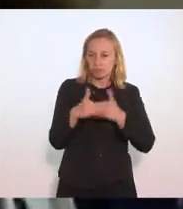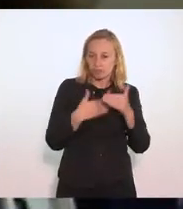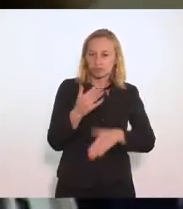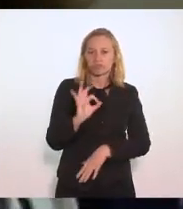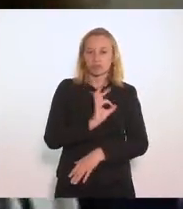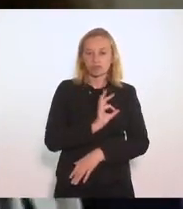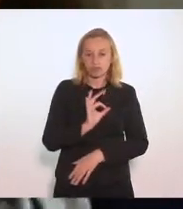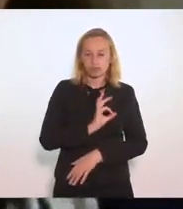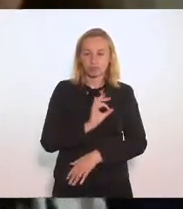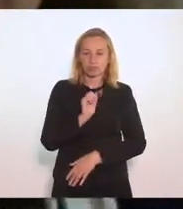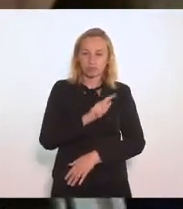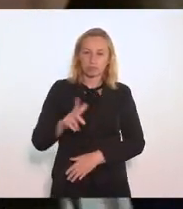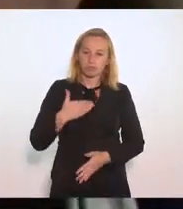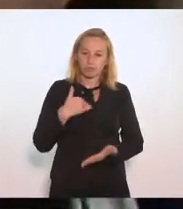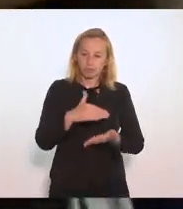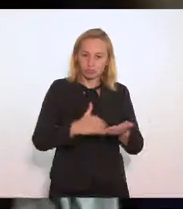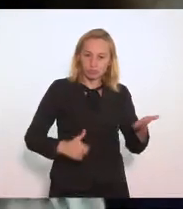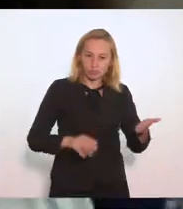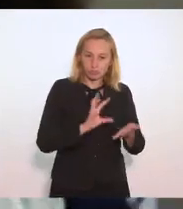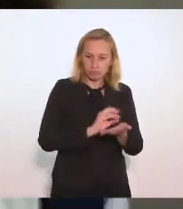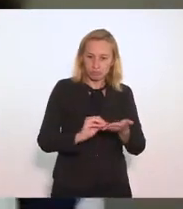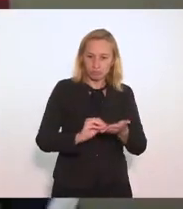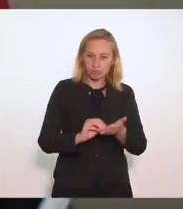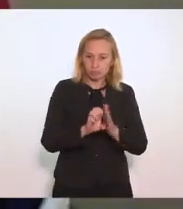polícia civil Eu vou retirar a emenda